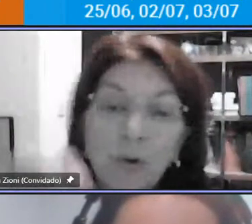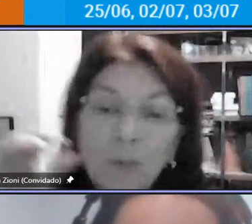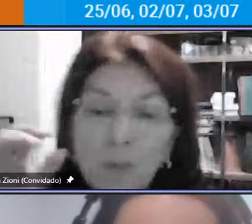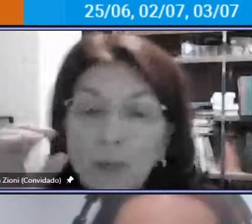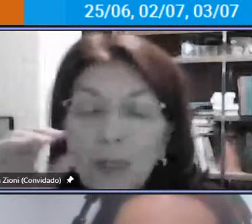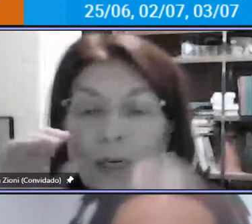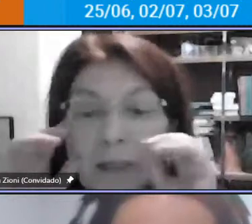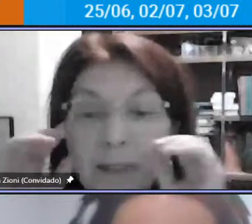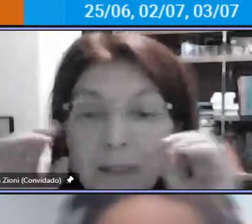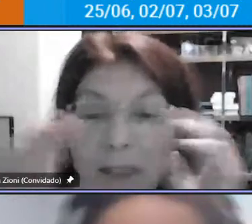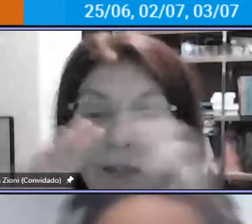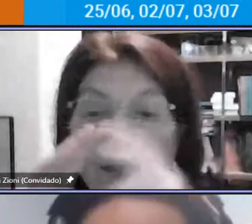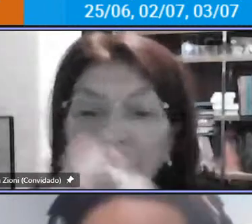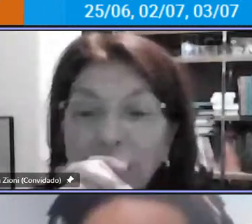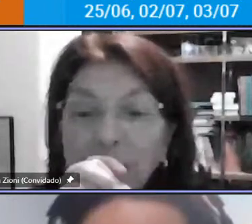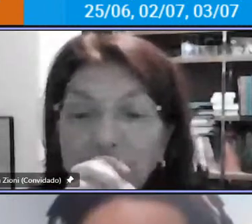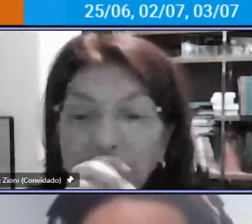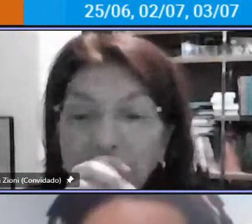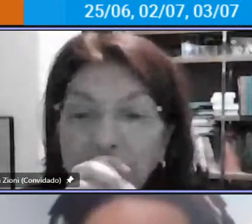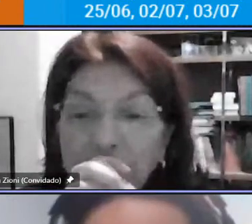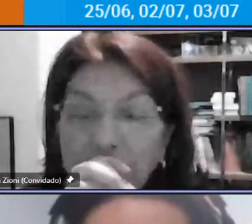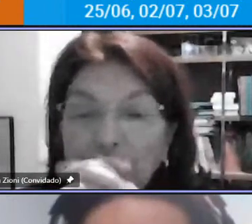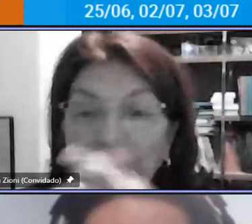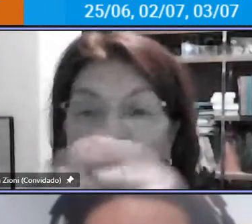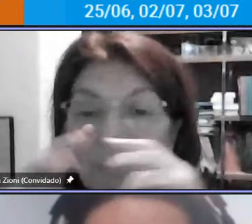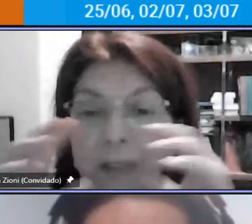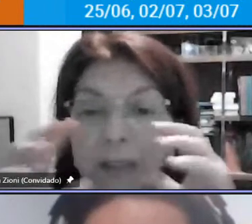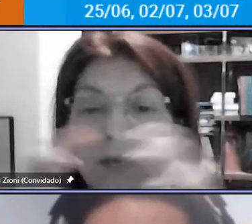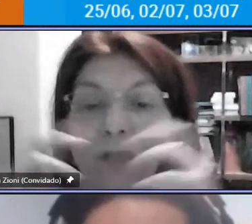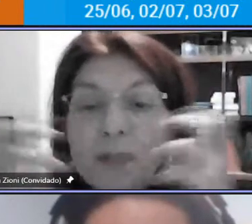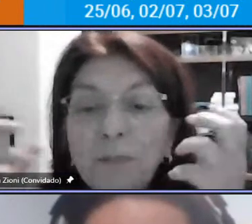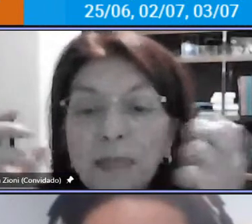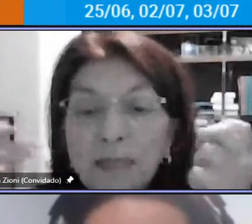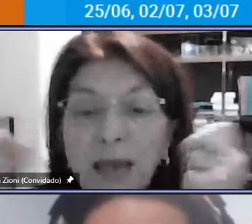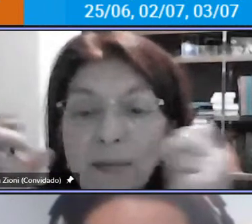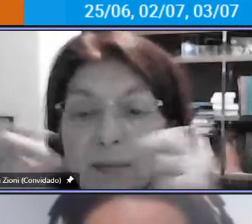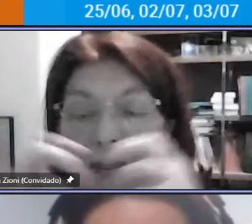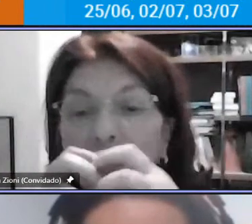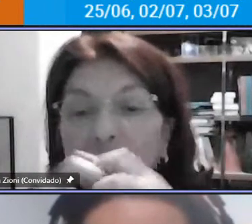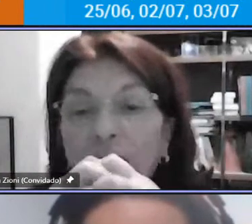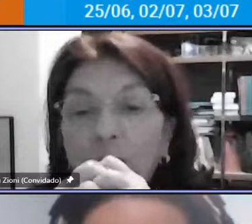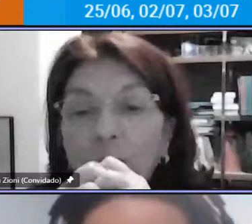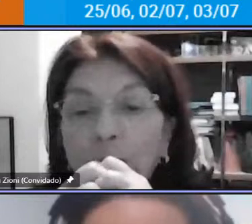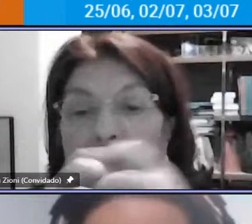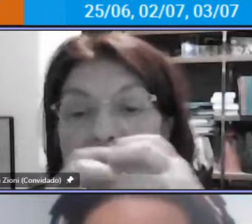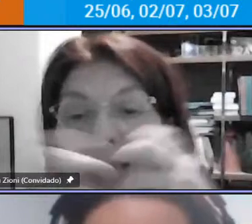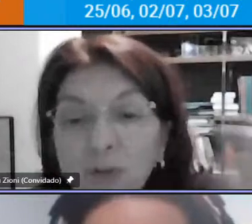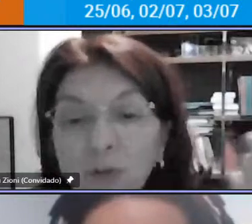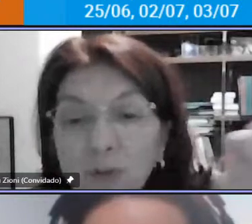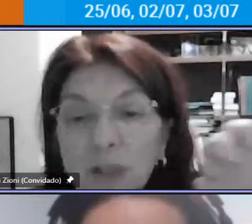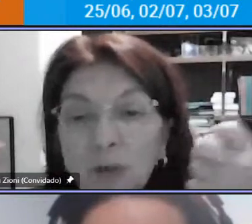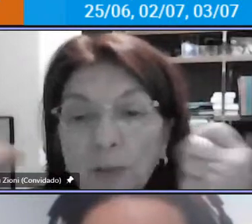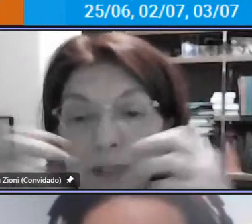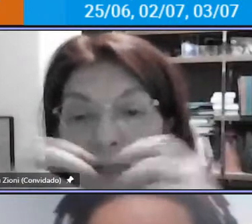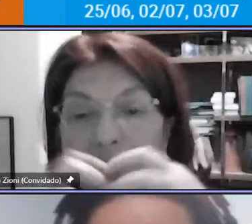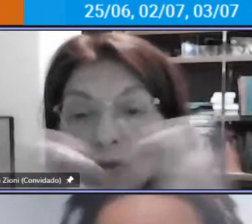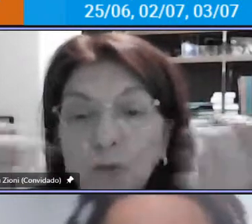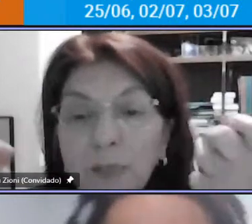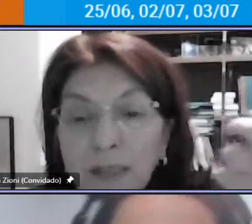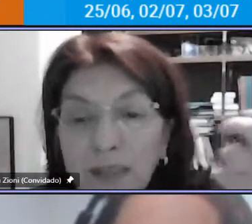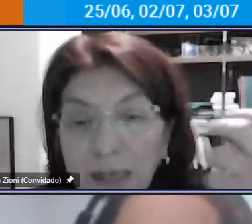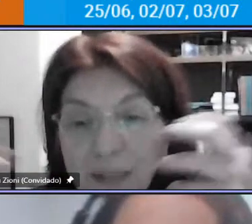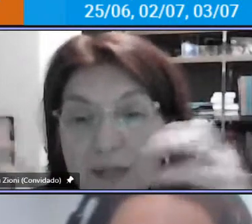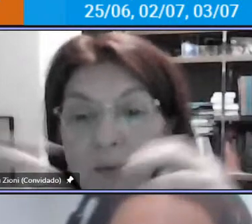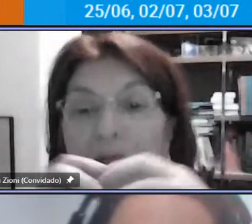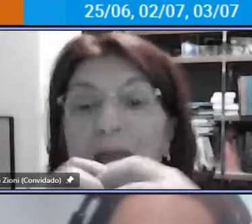de como se não se percebe o processo de metropolização